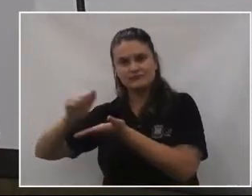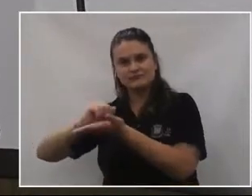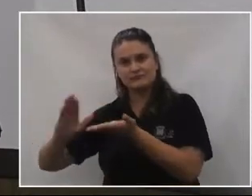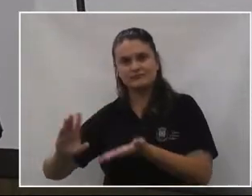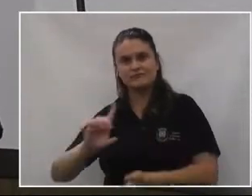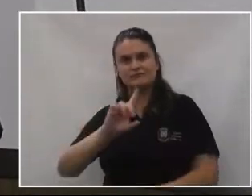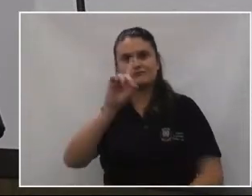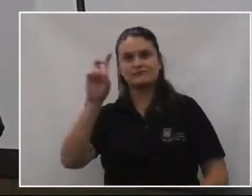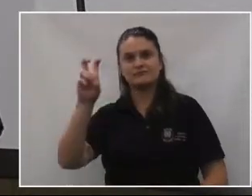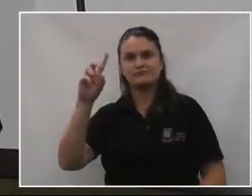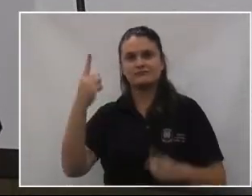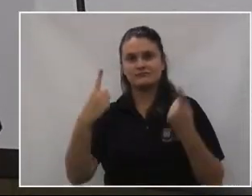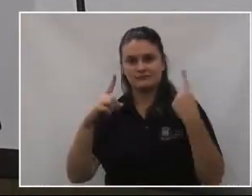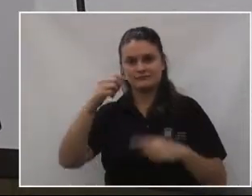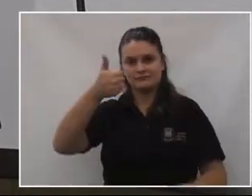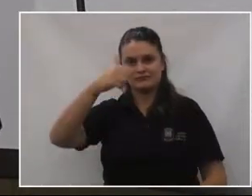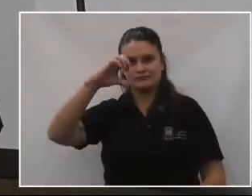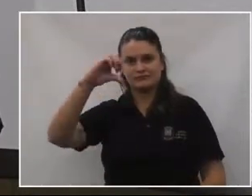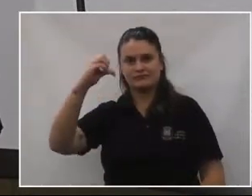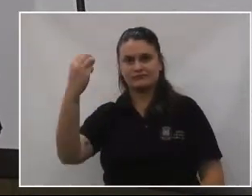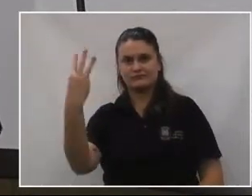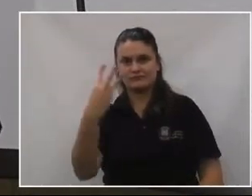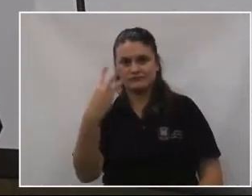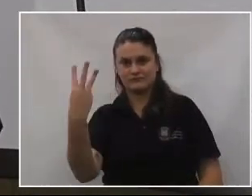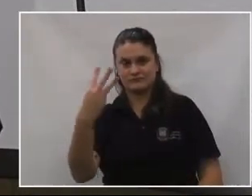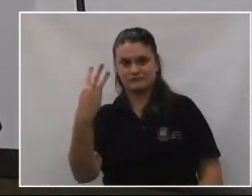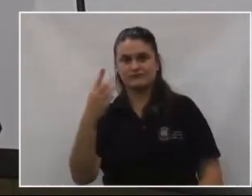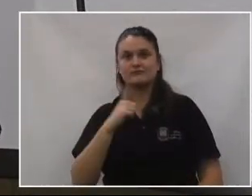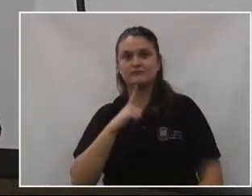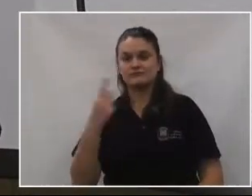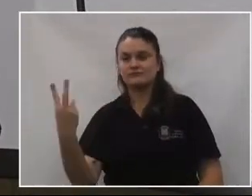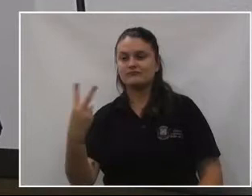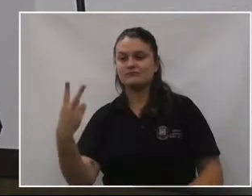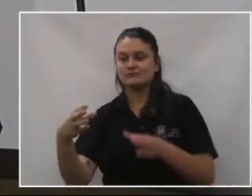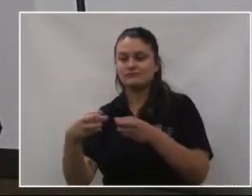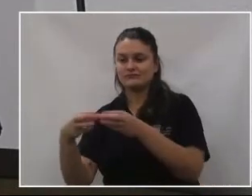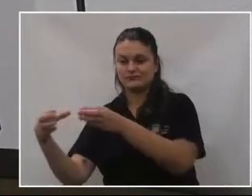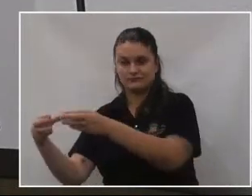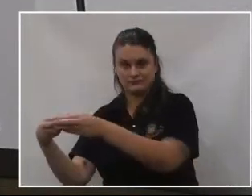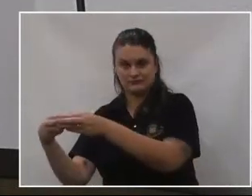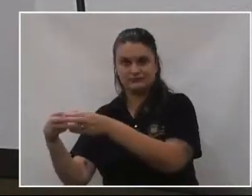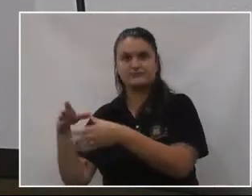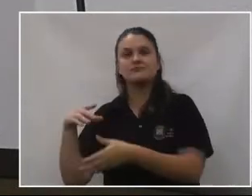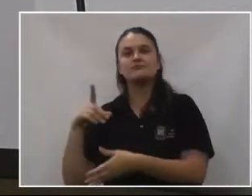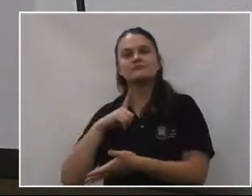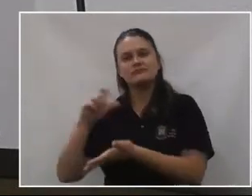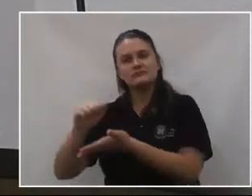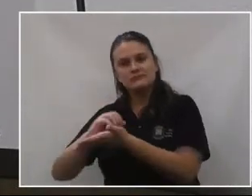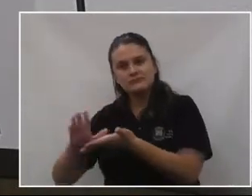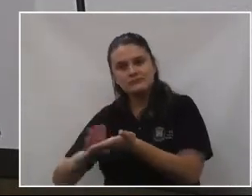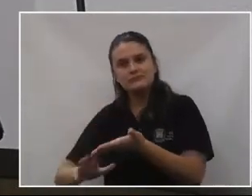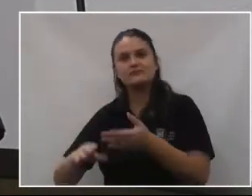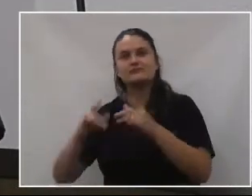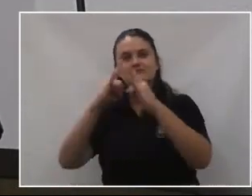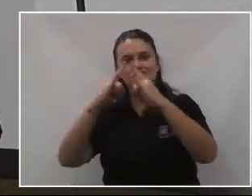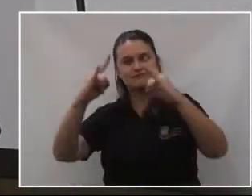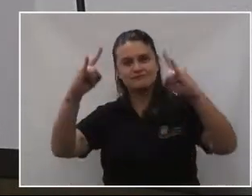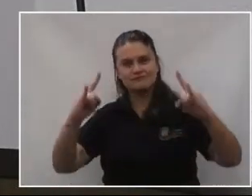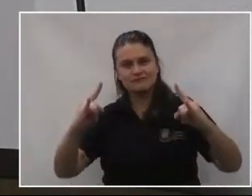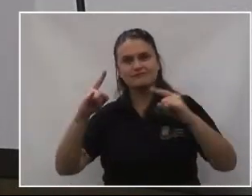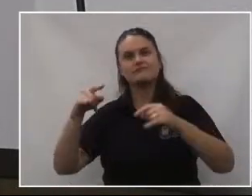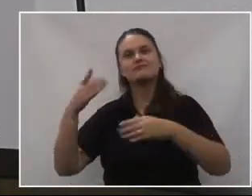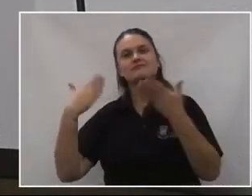5 de fevereiro de 1933, com duas patrulhas. Além das atividades escoteiras, como acampamentos,